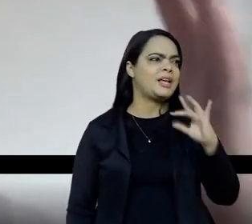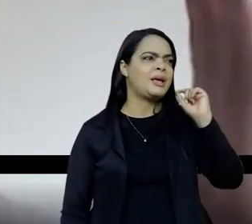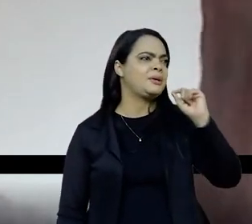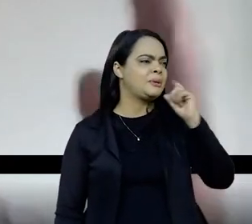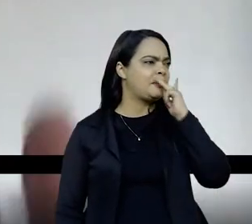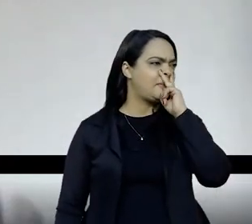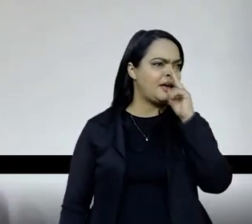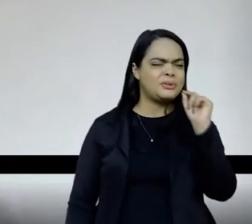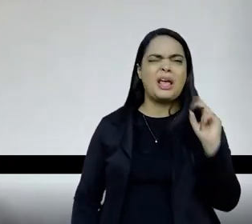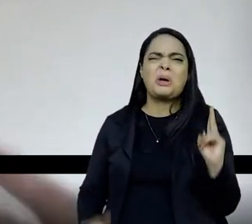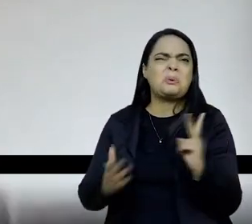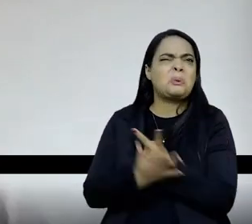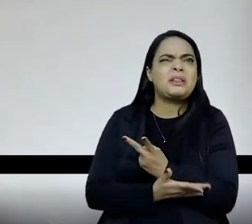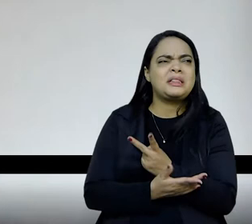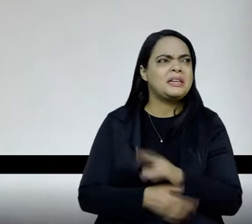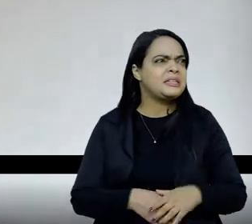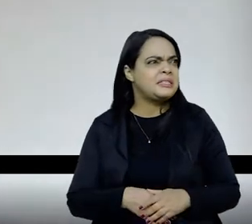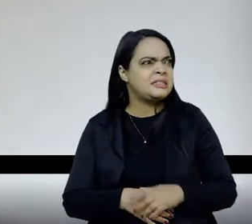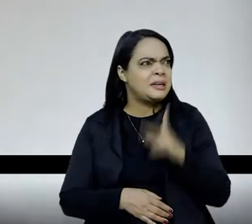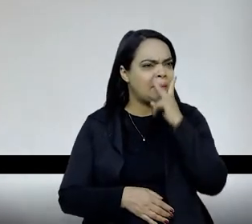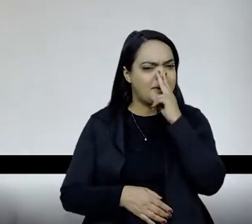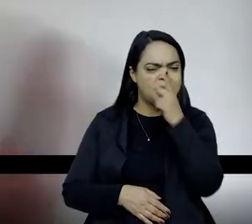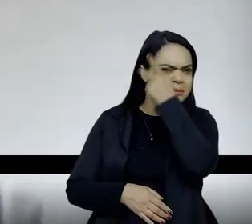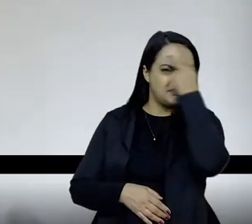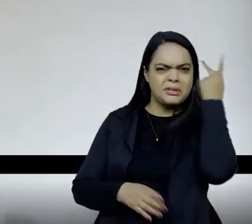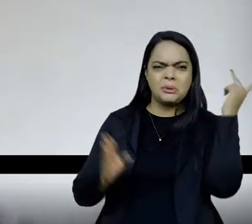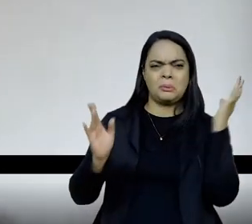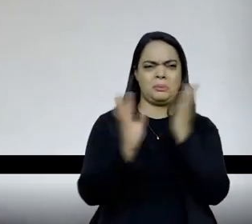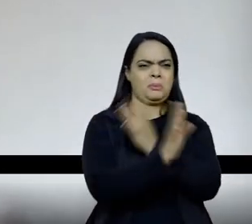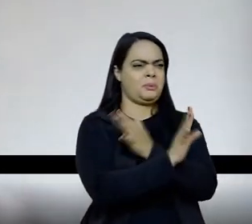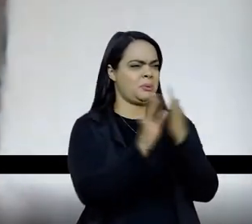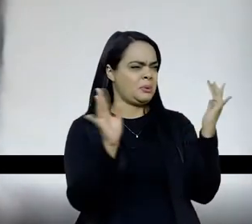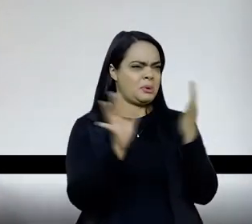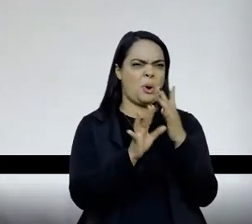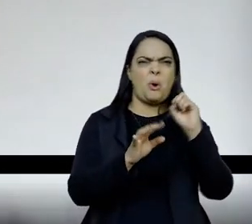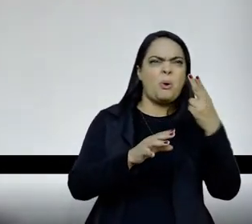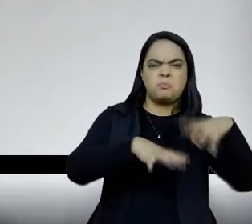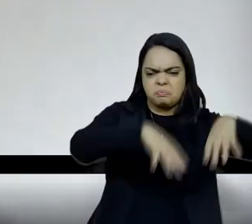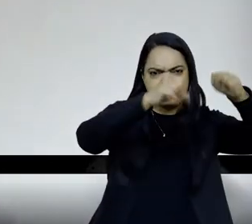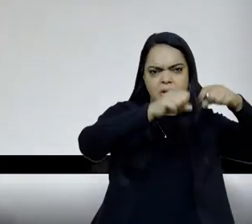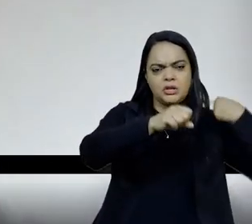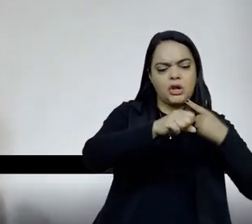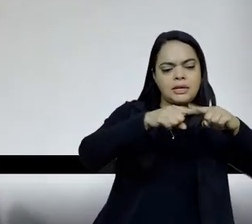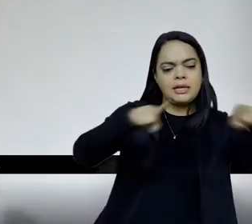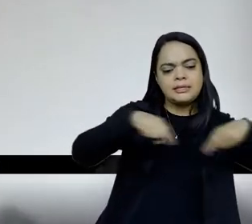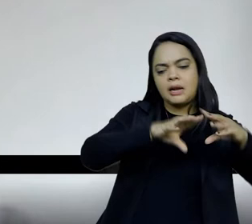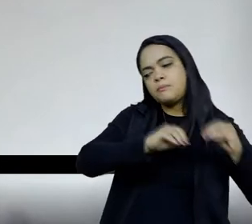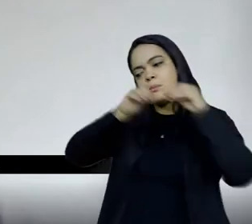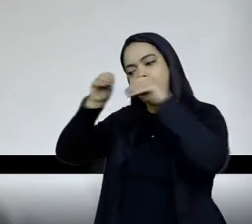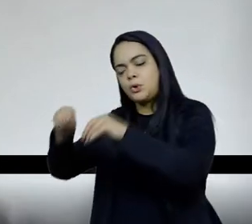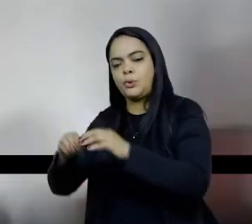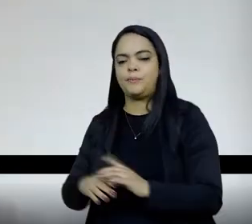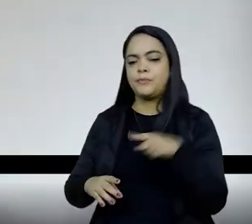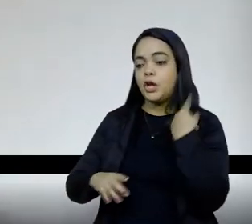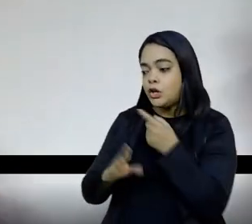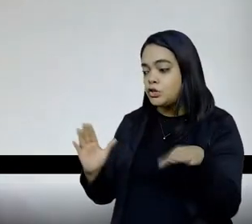começou a passar muita gente, a gente mudou de sala, no que a gente mudou de sala, no que a gente instalou na